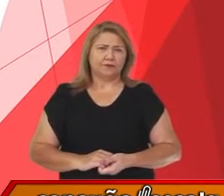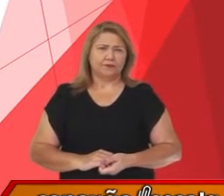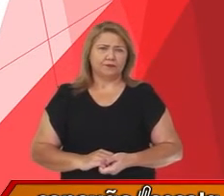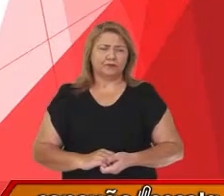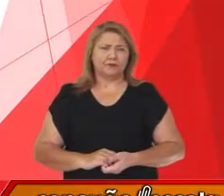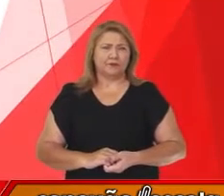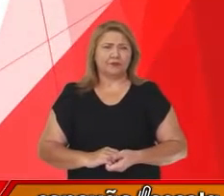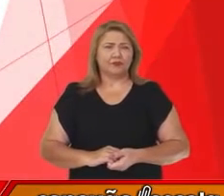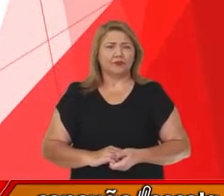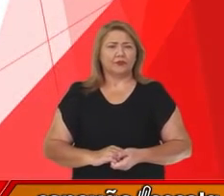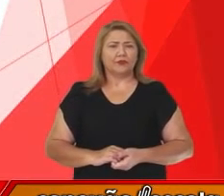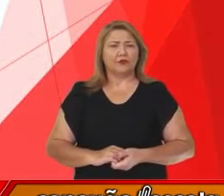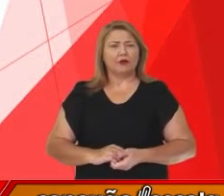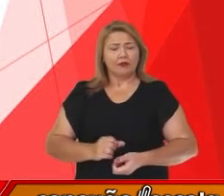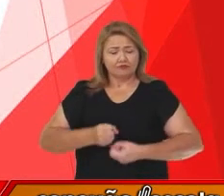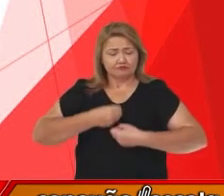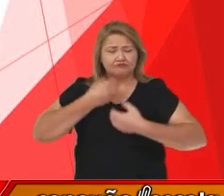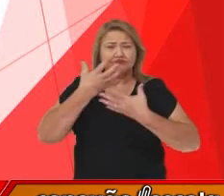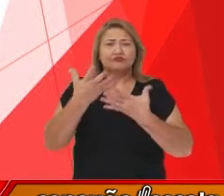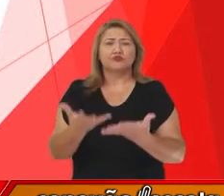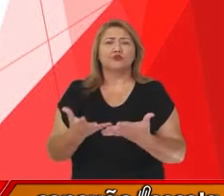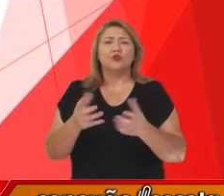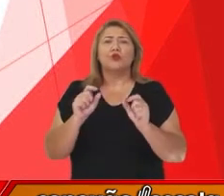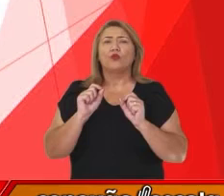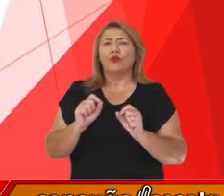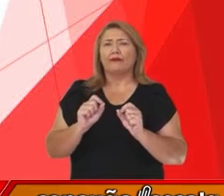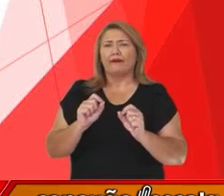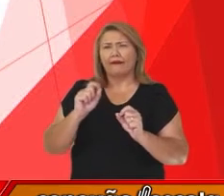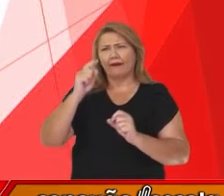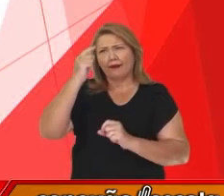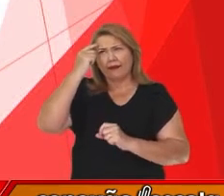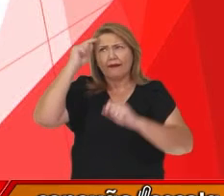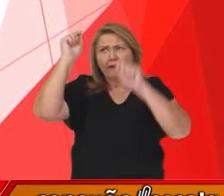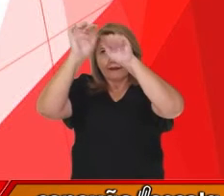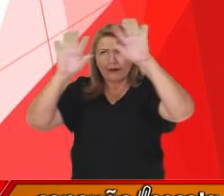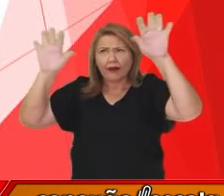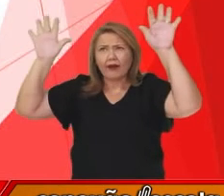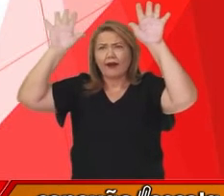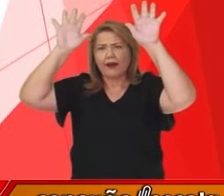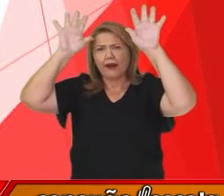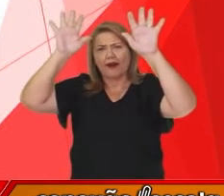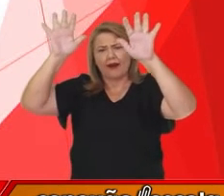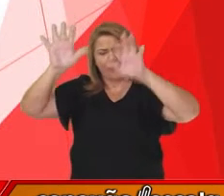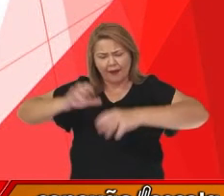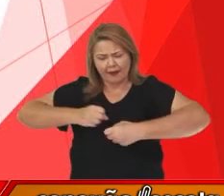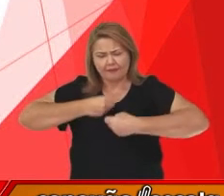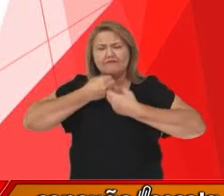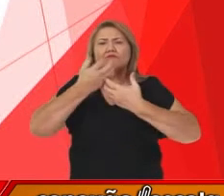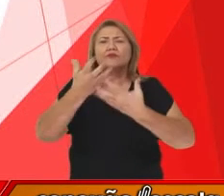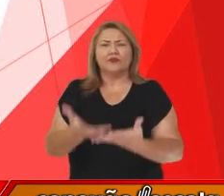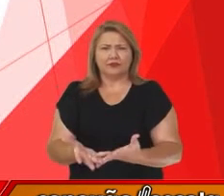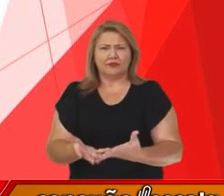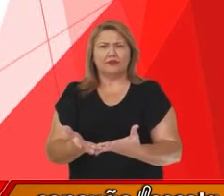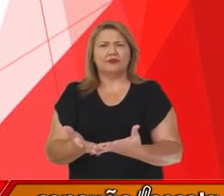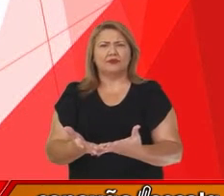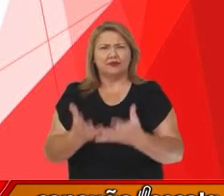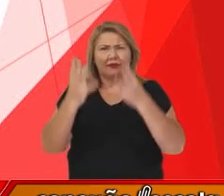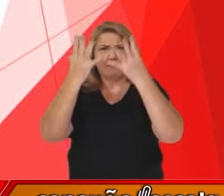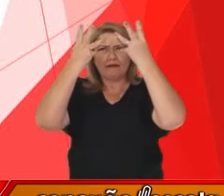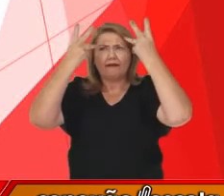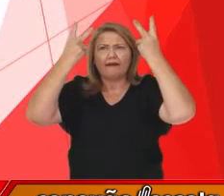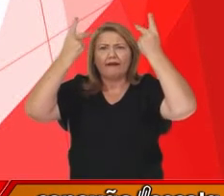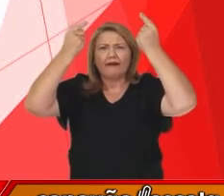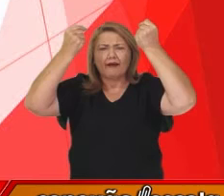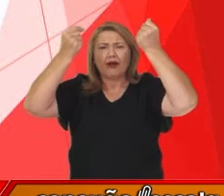A externalidade é a transposição de ideias do plano mental para o plano fático, o plano concreto.